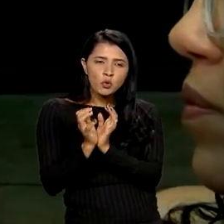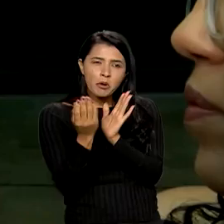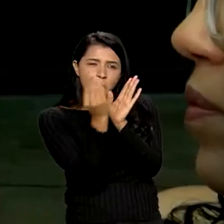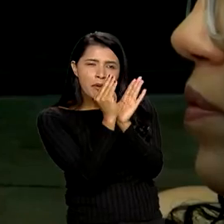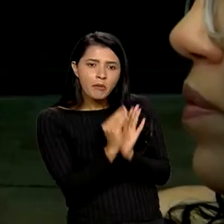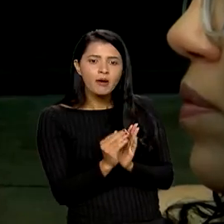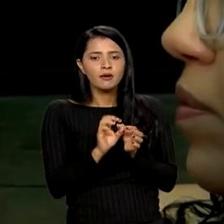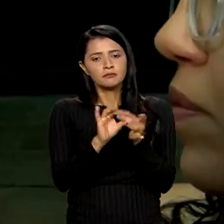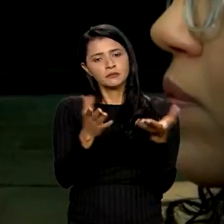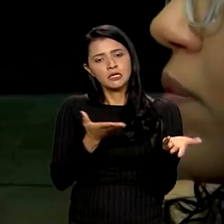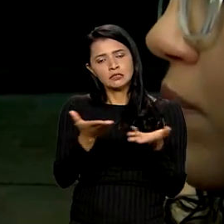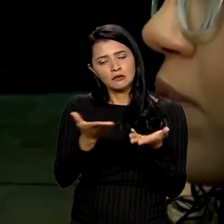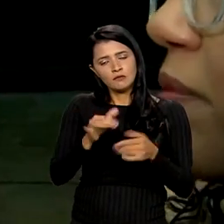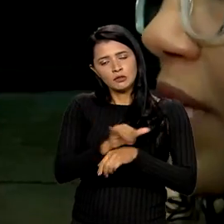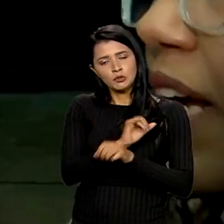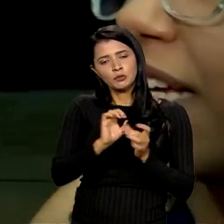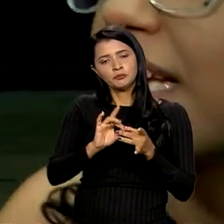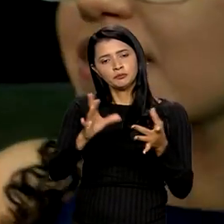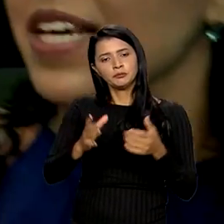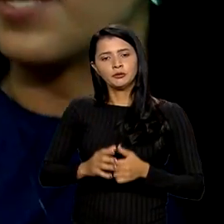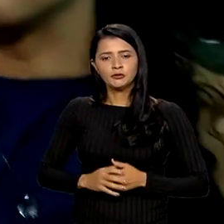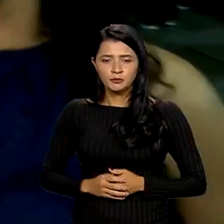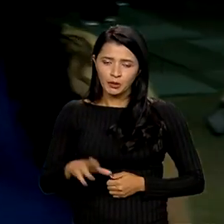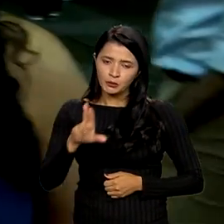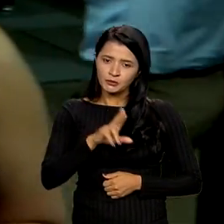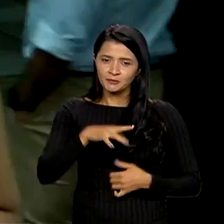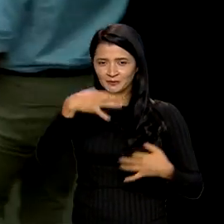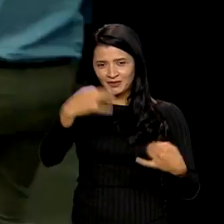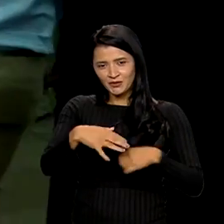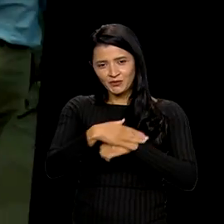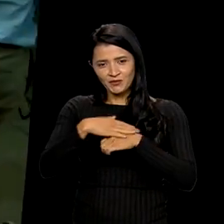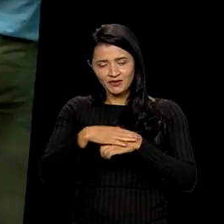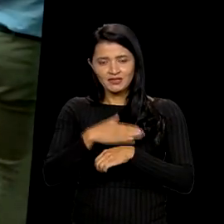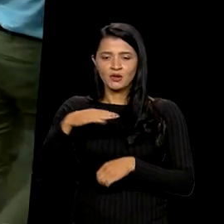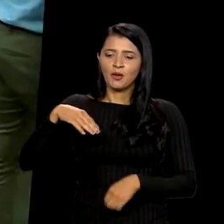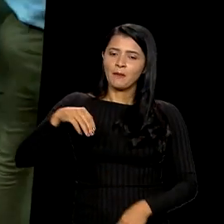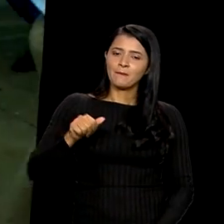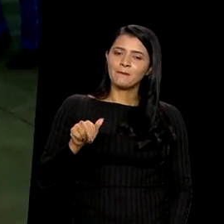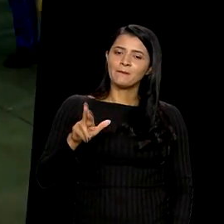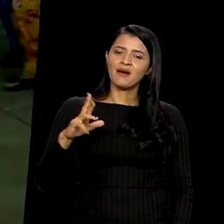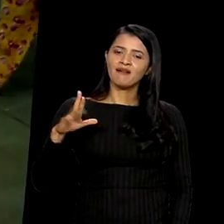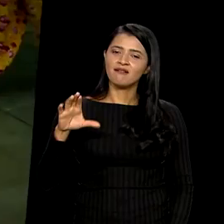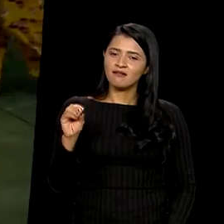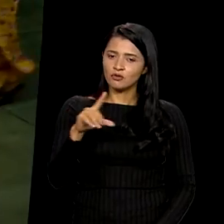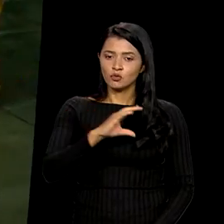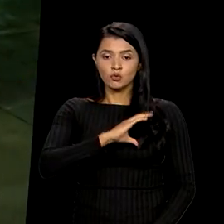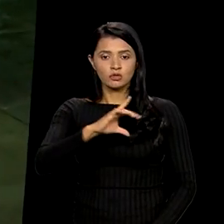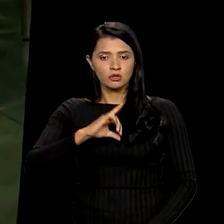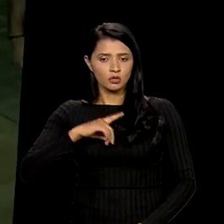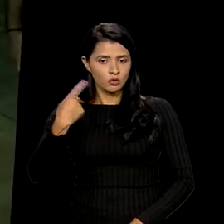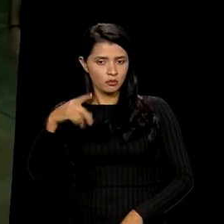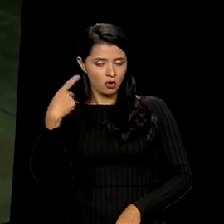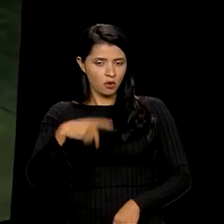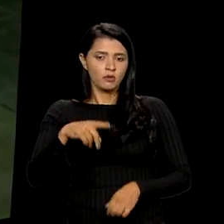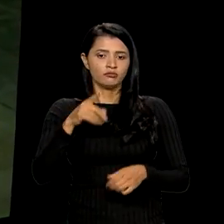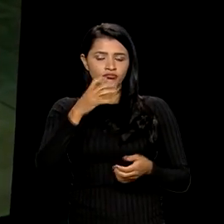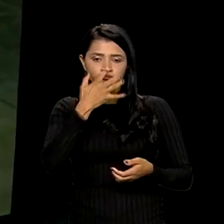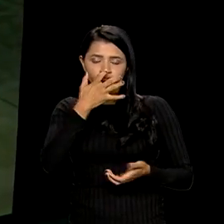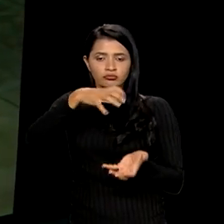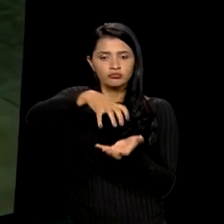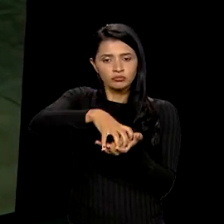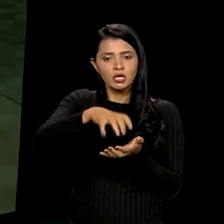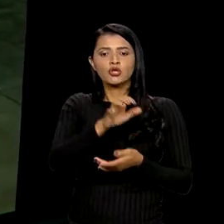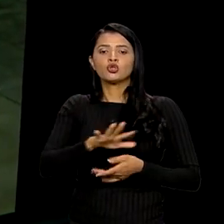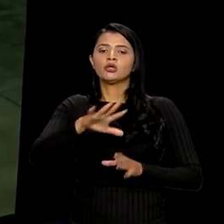esses serviços, essas ferramentas. Tá certo. Nós conversamos então com o Mauro Rufino, que é coordenador do Observatório